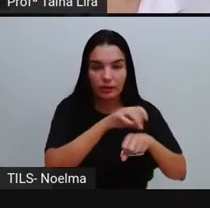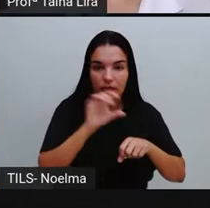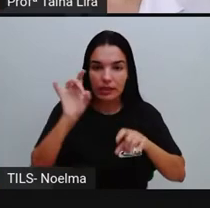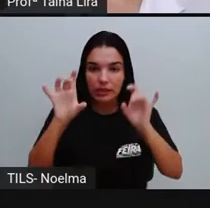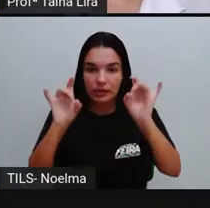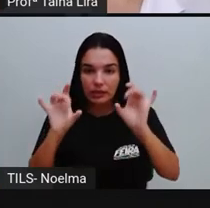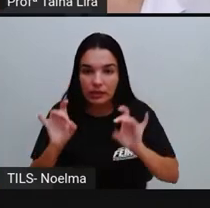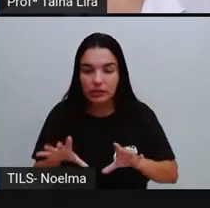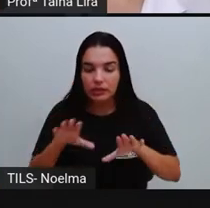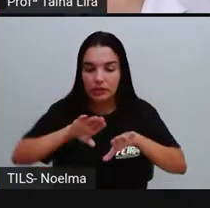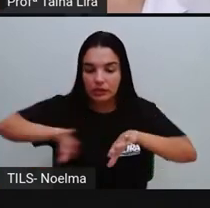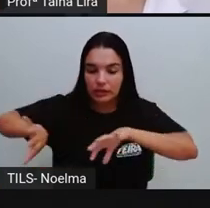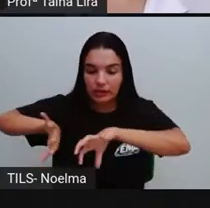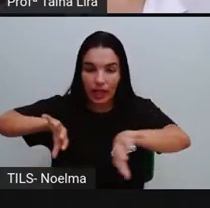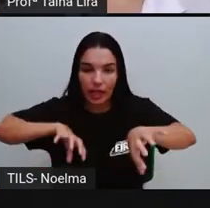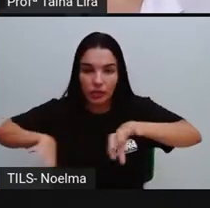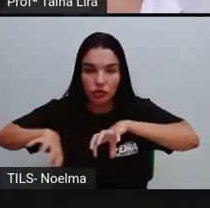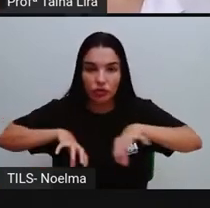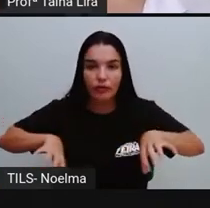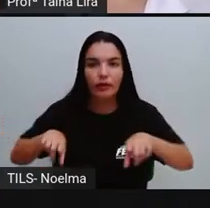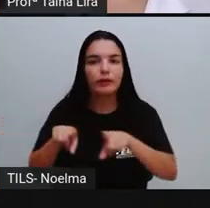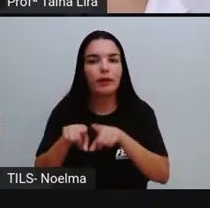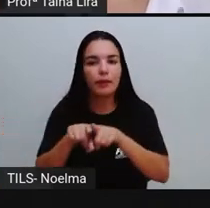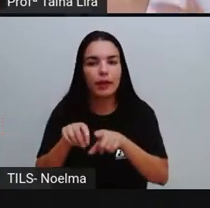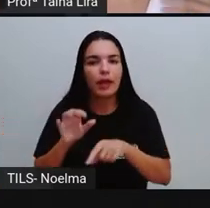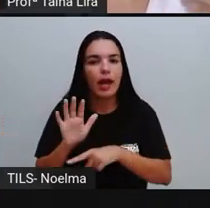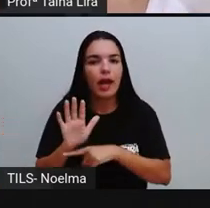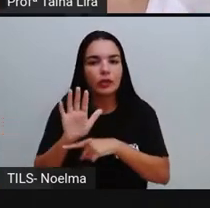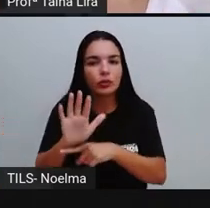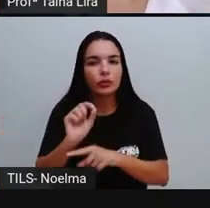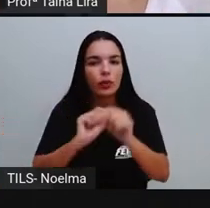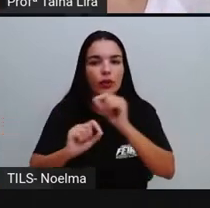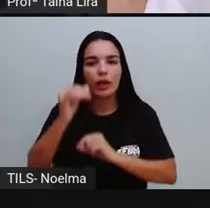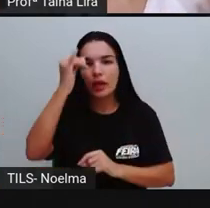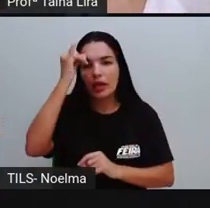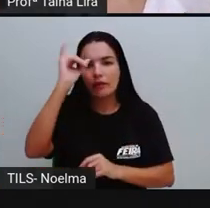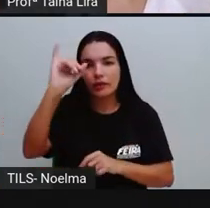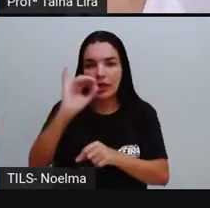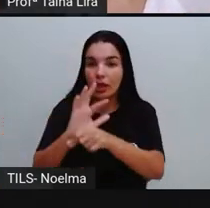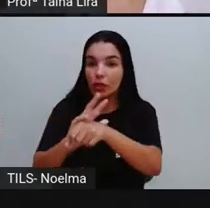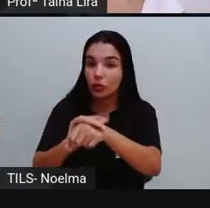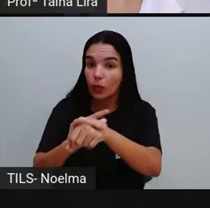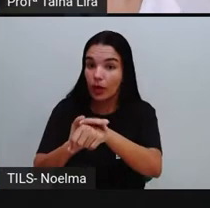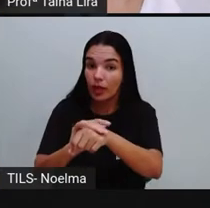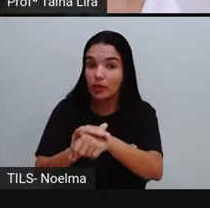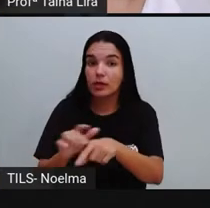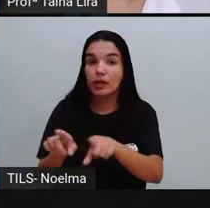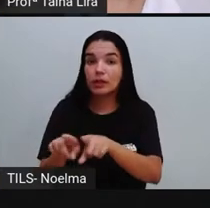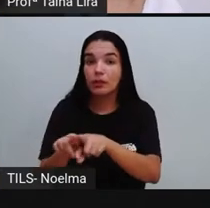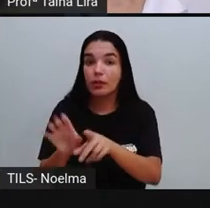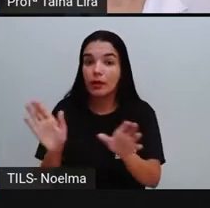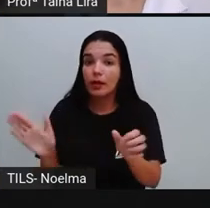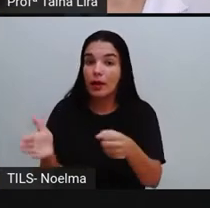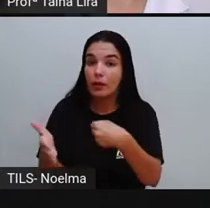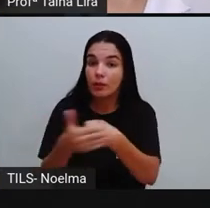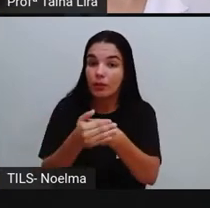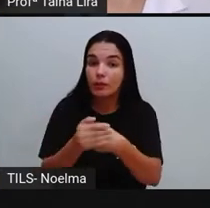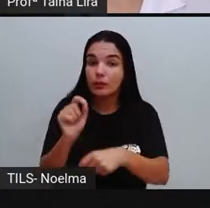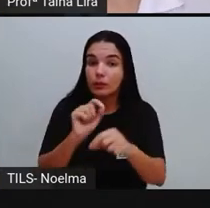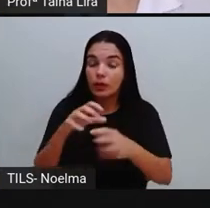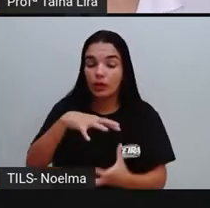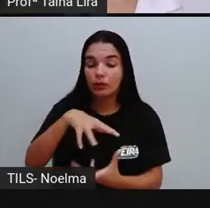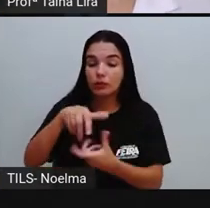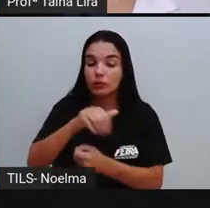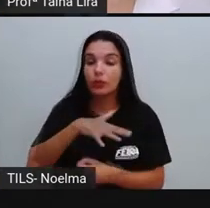E contribui para que os resíduos se encaminhem para os seus devidos lugares. Também contribui para a preservação do